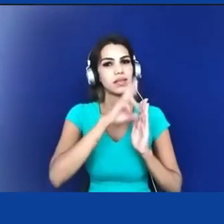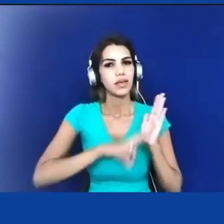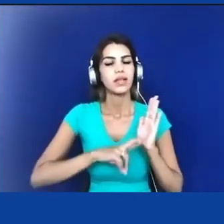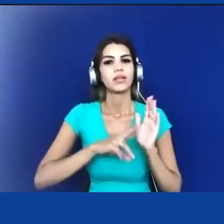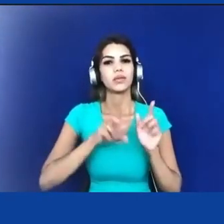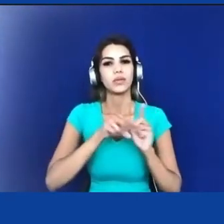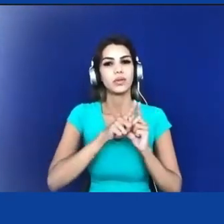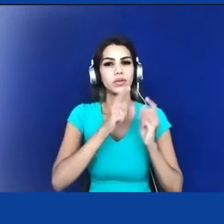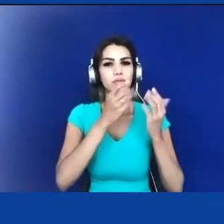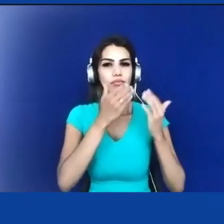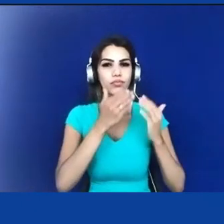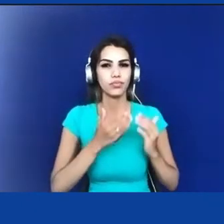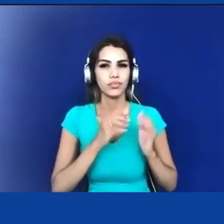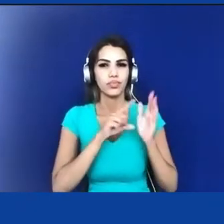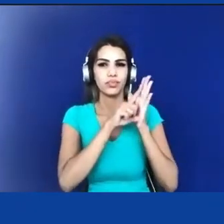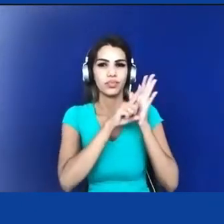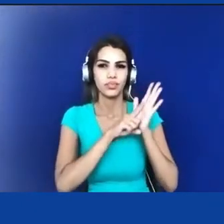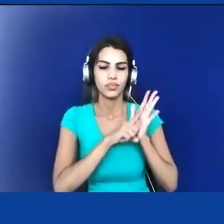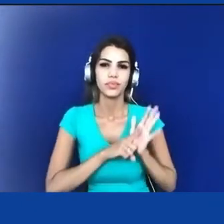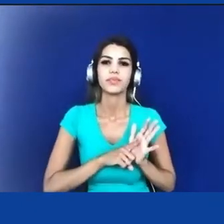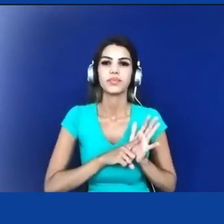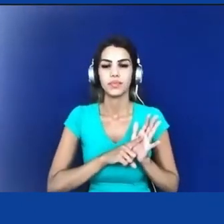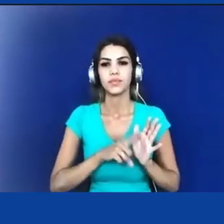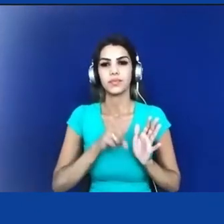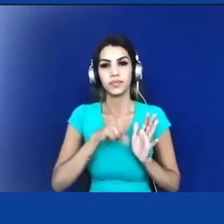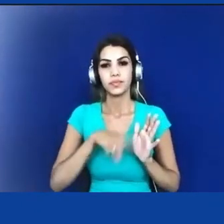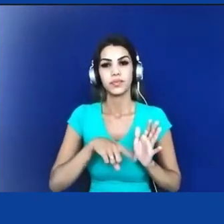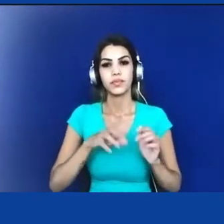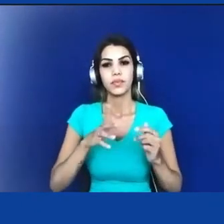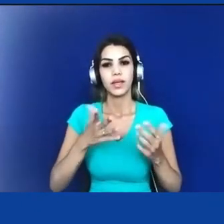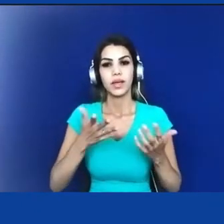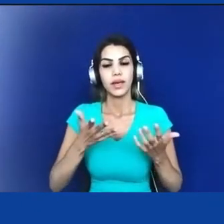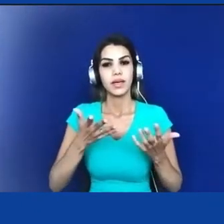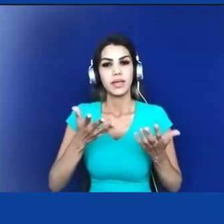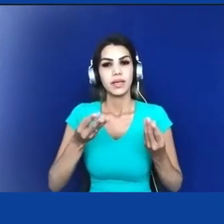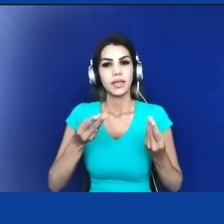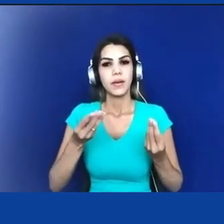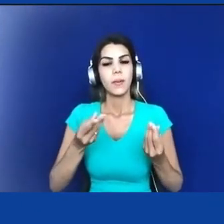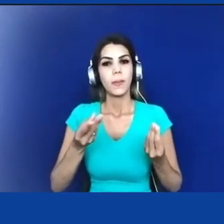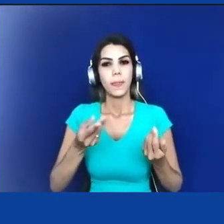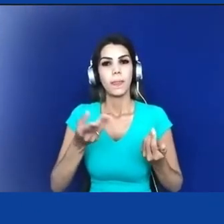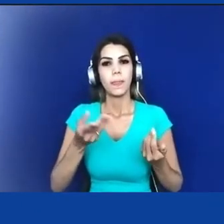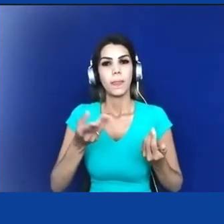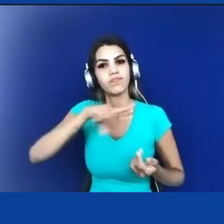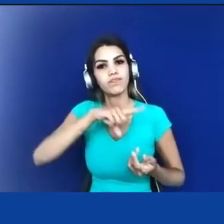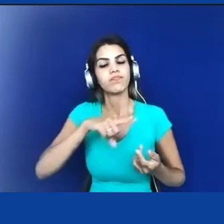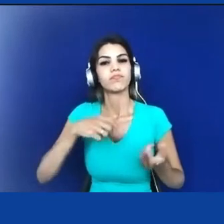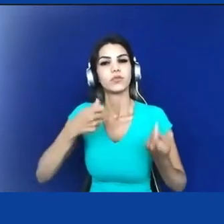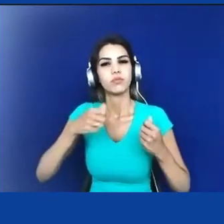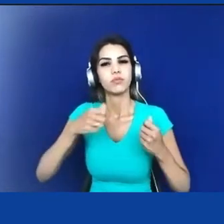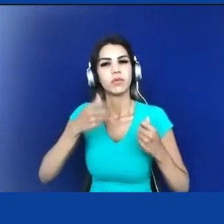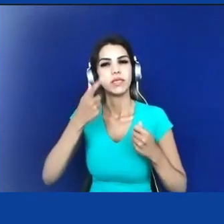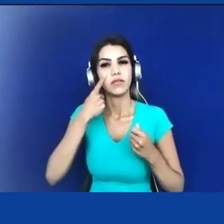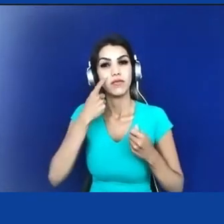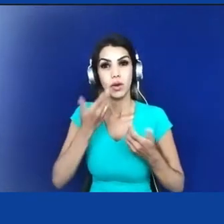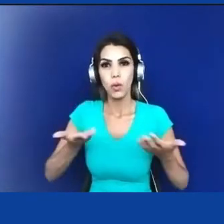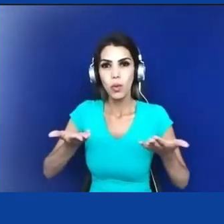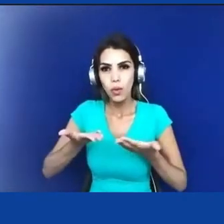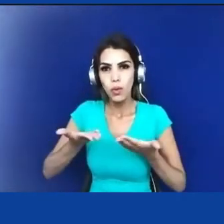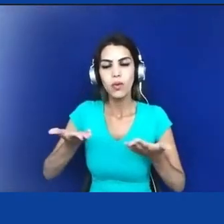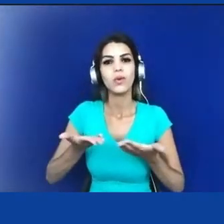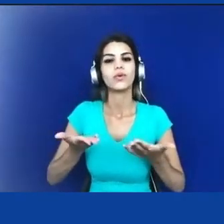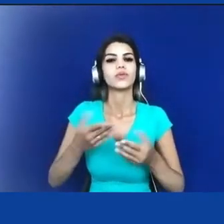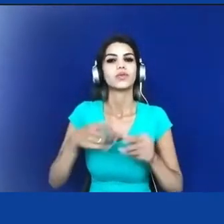que também revela que até nos dias muito próximos da nossa atualidade e mesmo na nossa